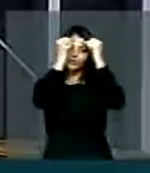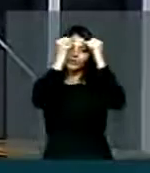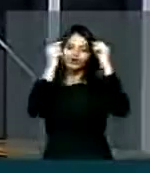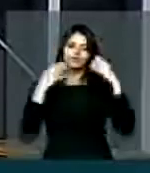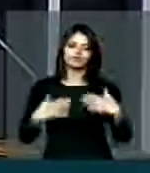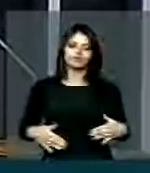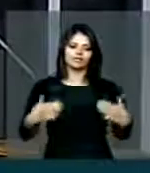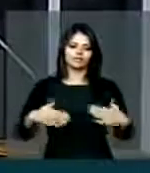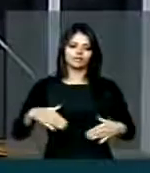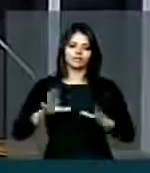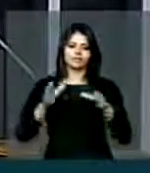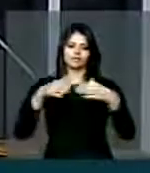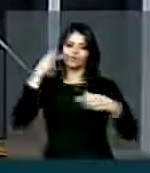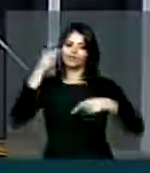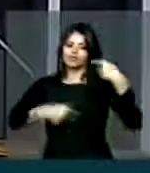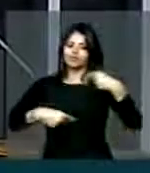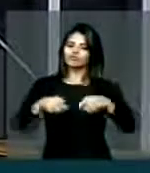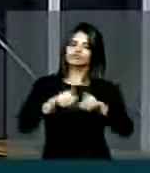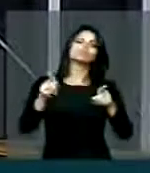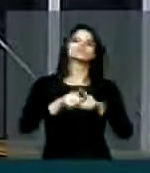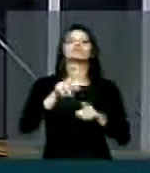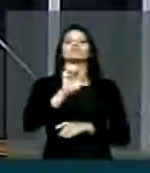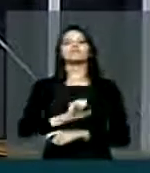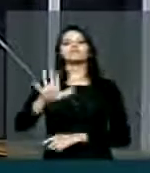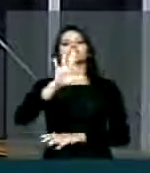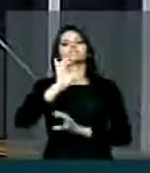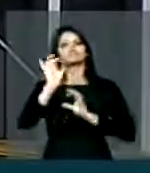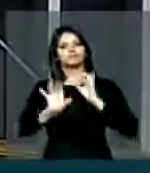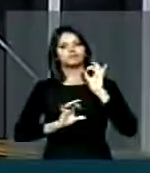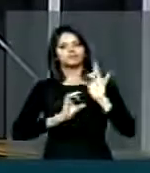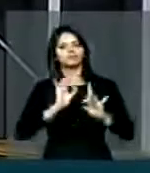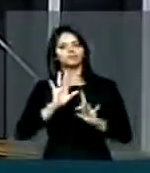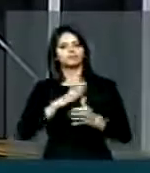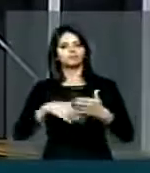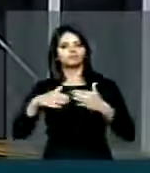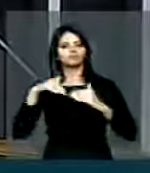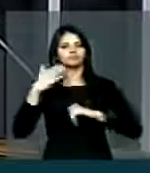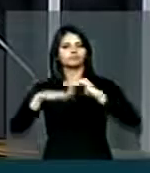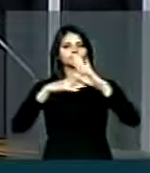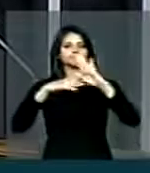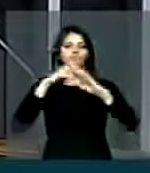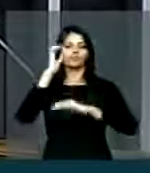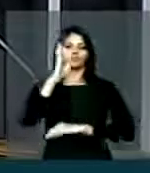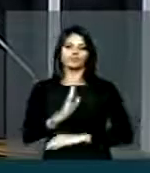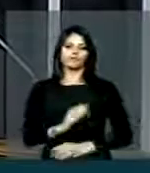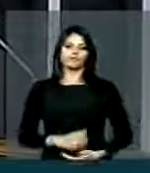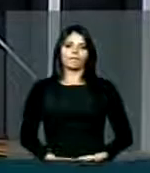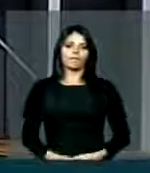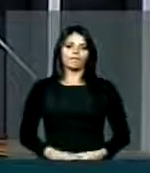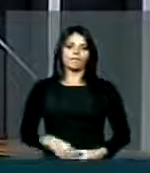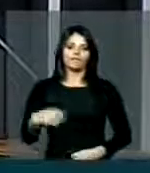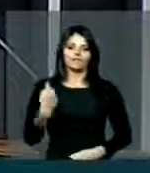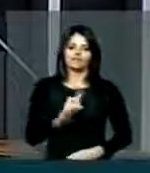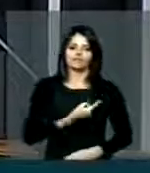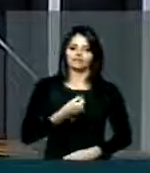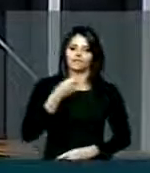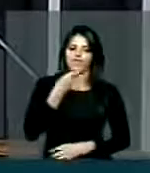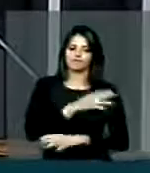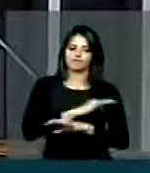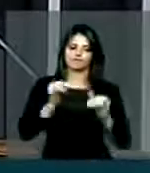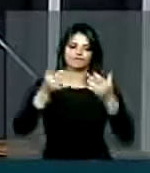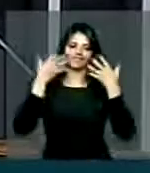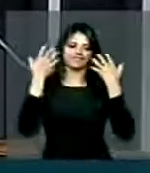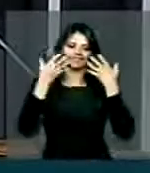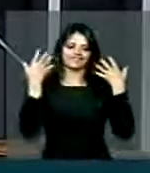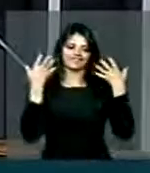só para a classe política, mas de modo muito especial para o desenvolvimento do Brasil. Por isso, nós fazemos esse registro com muita